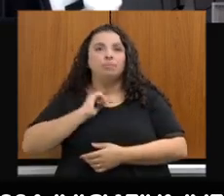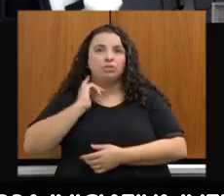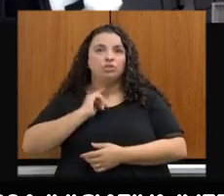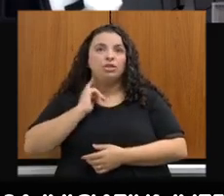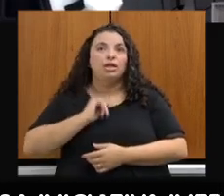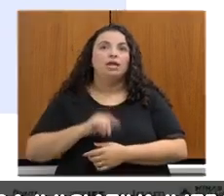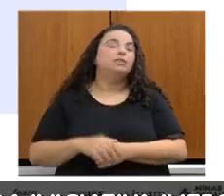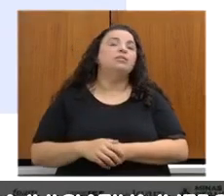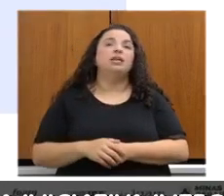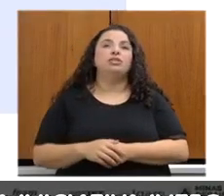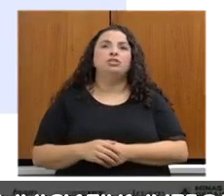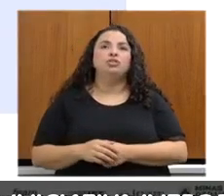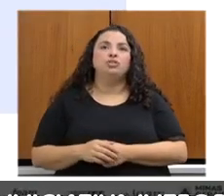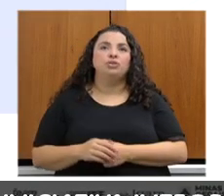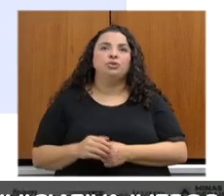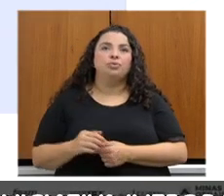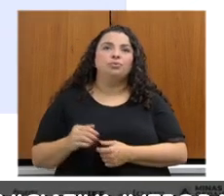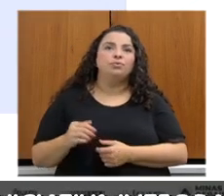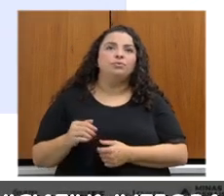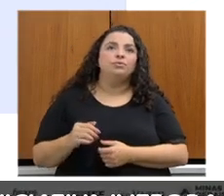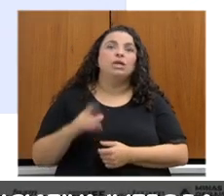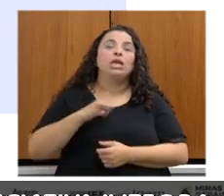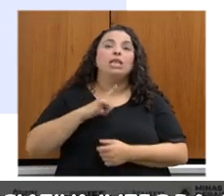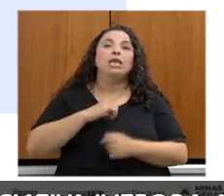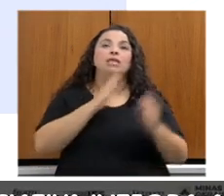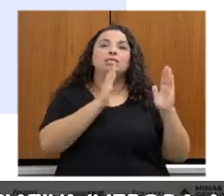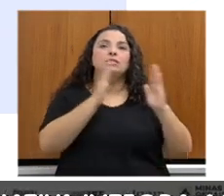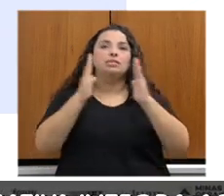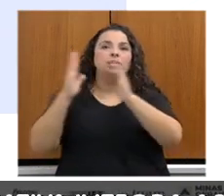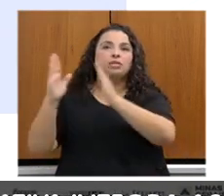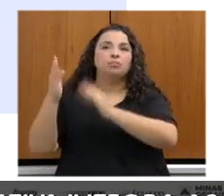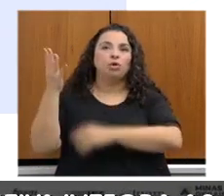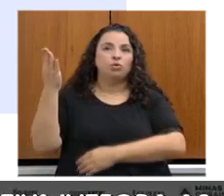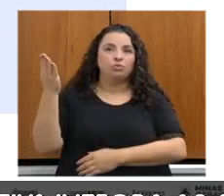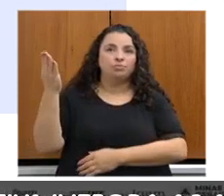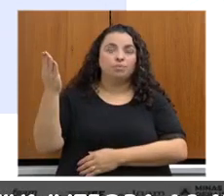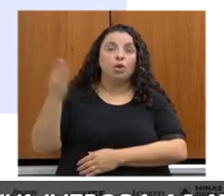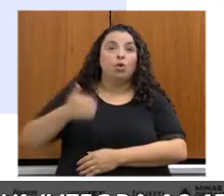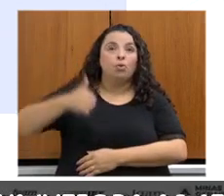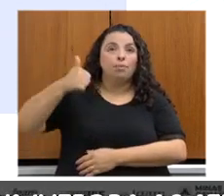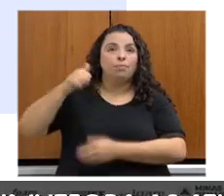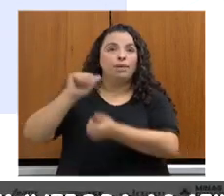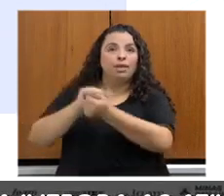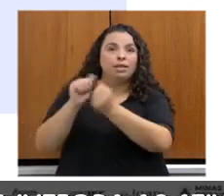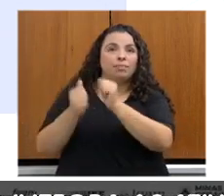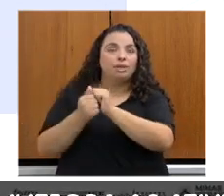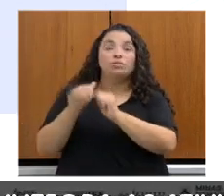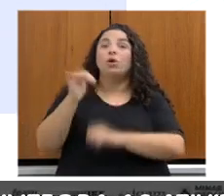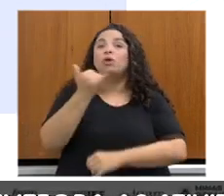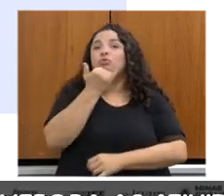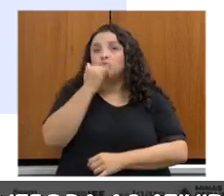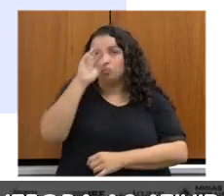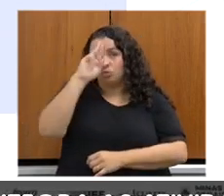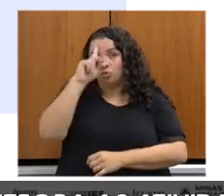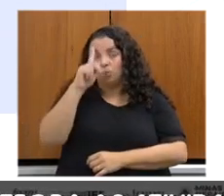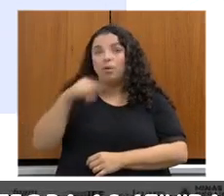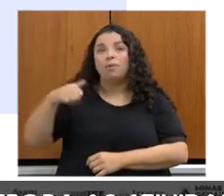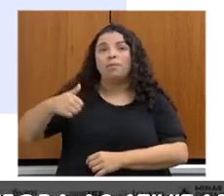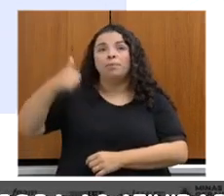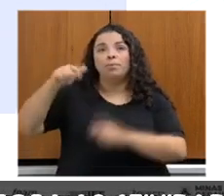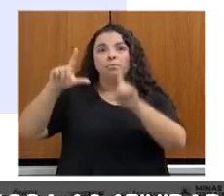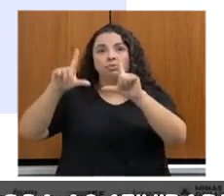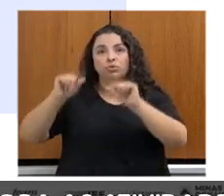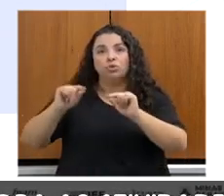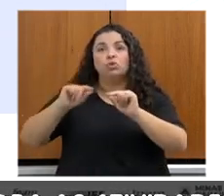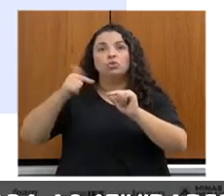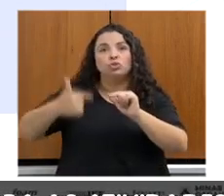nesses três blocos, quando falamos em política de mudança climática. Primeiro, adaptação, desculpe, a primeira mitigação, depois a adaptação e